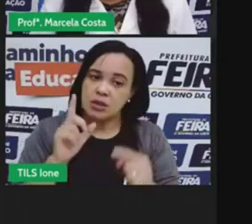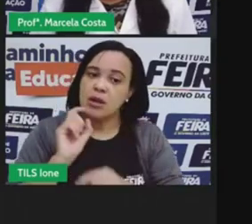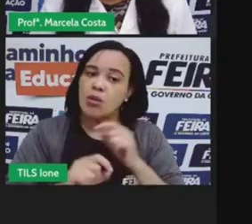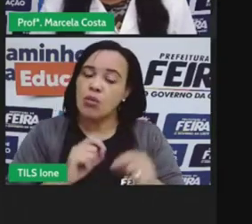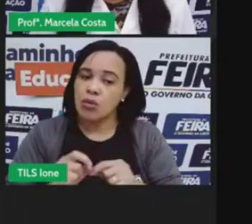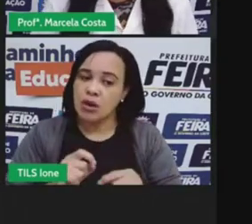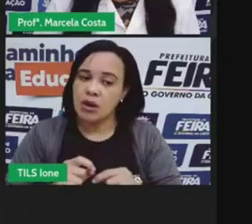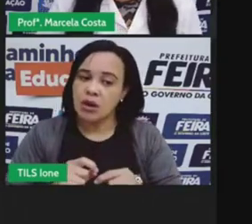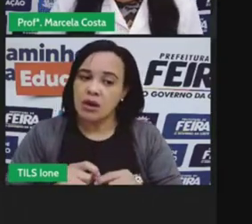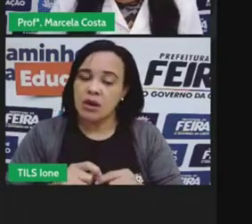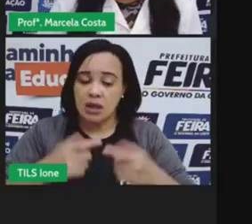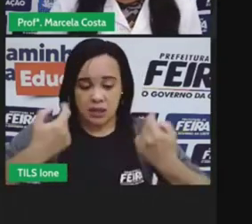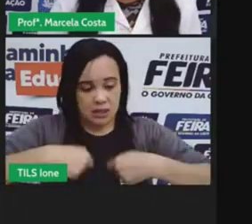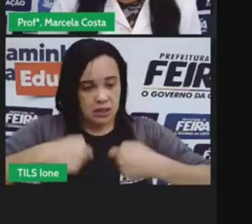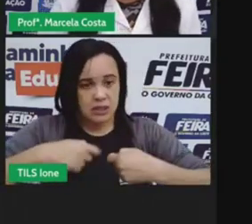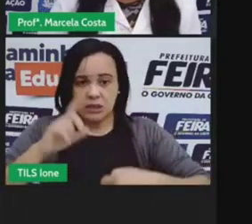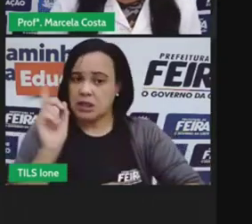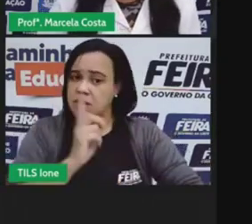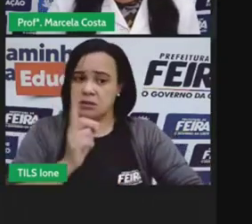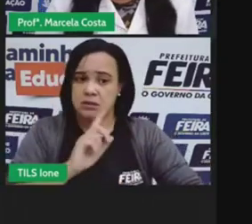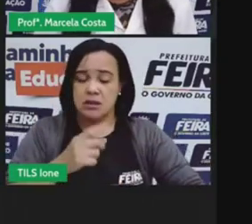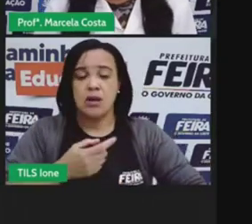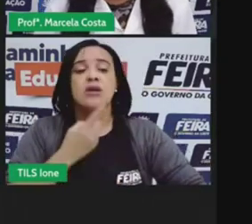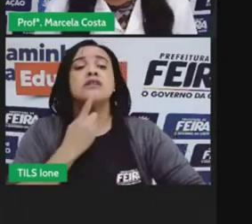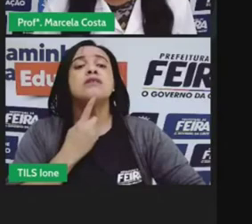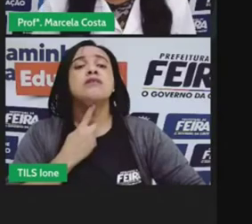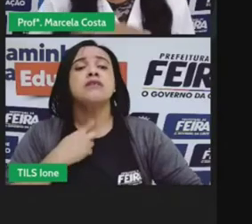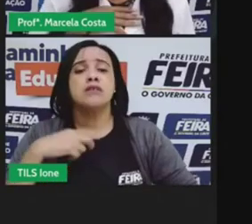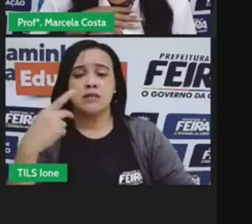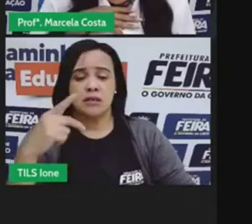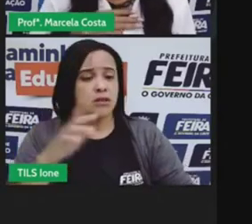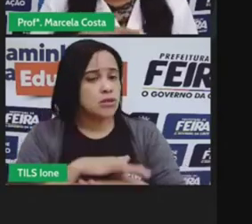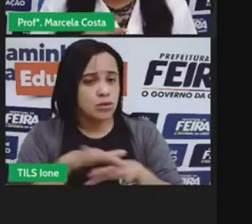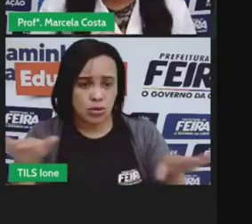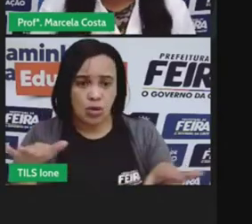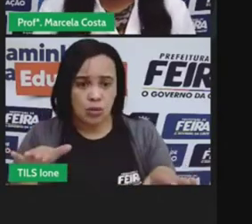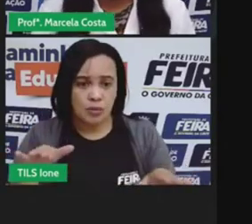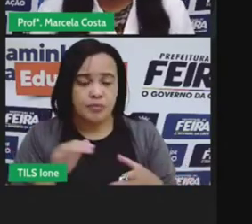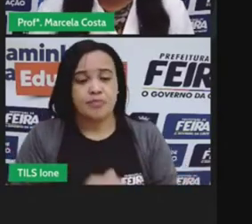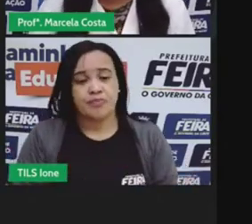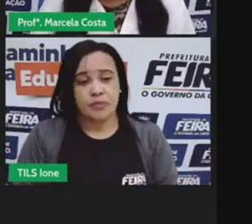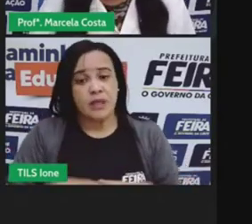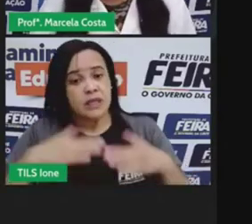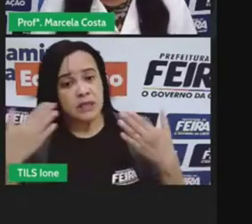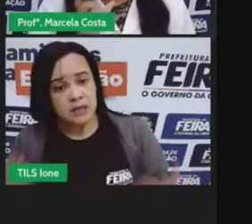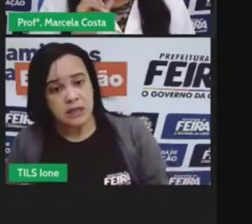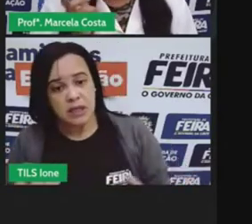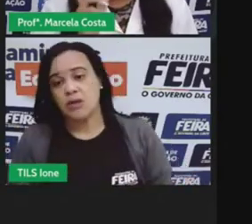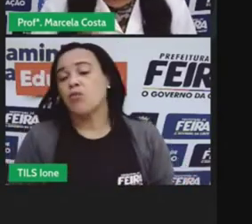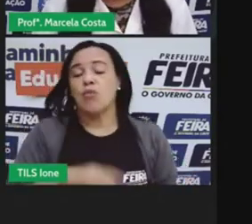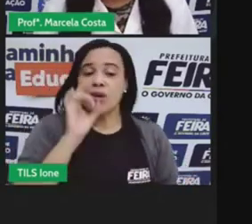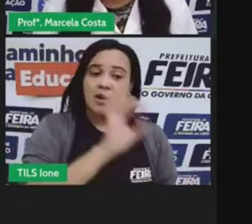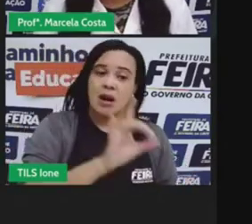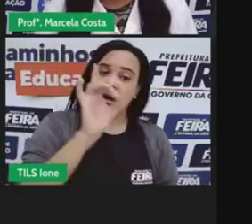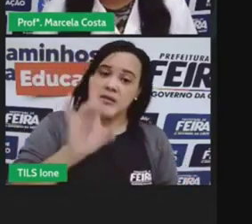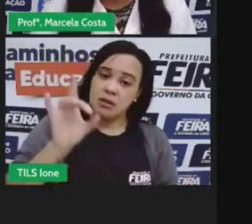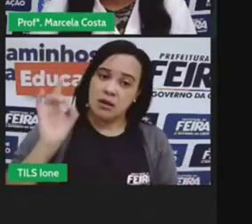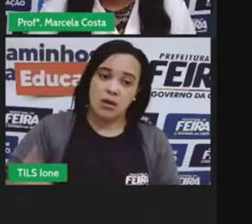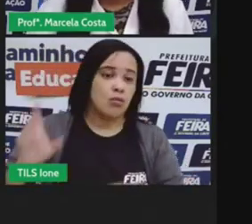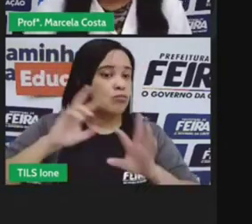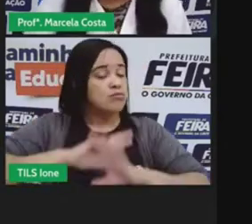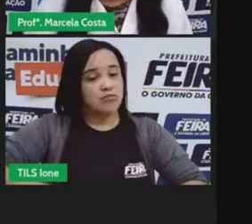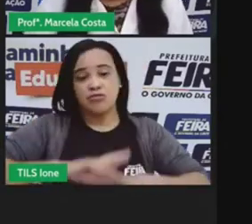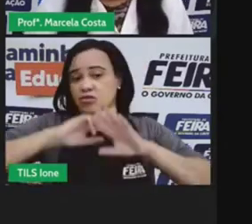pessoa o que é uma necessidade para mim pode ser uma vontade para você e vice-versa